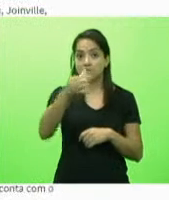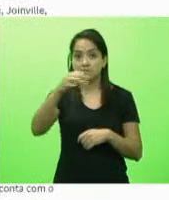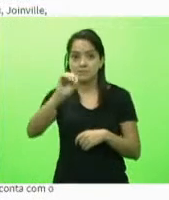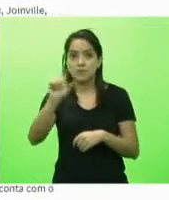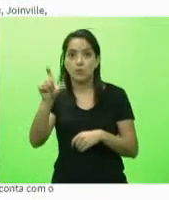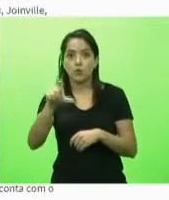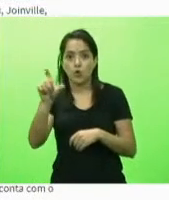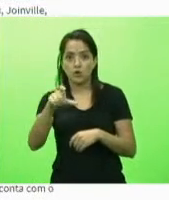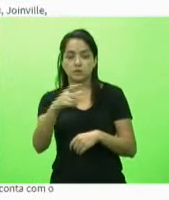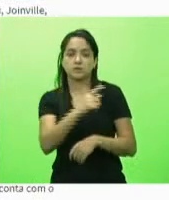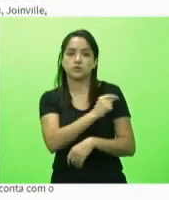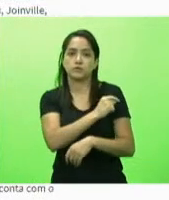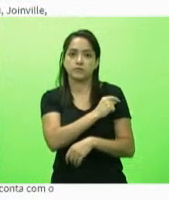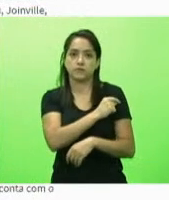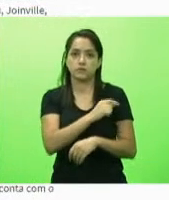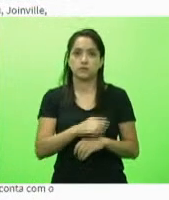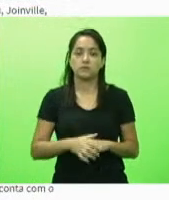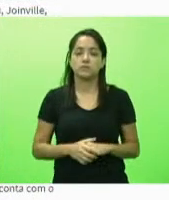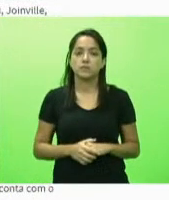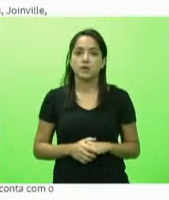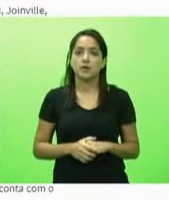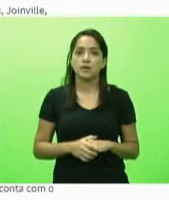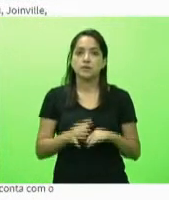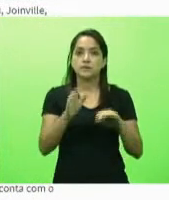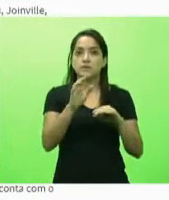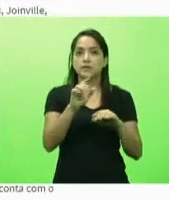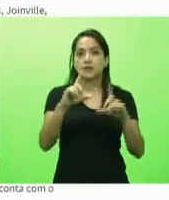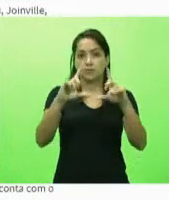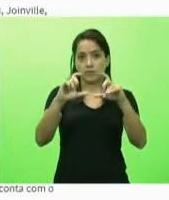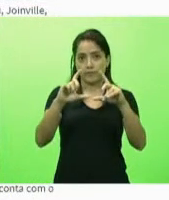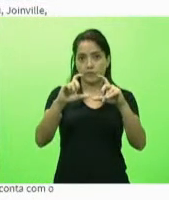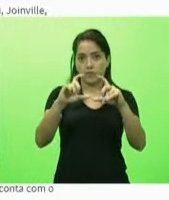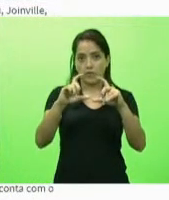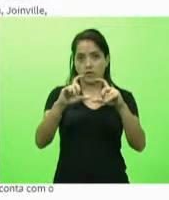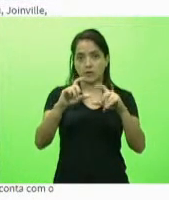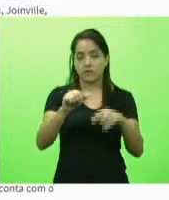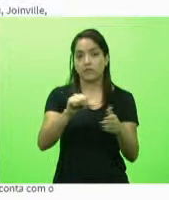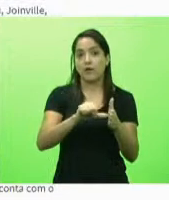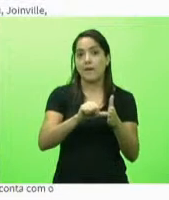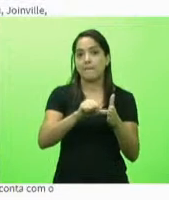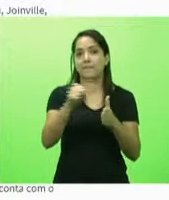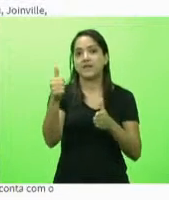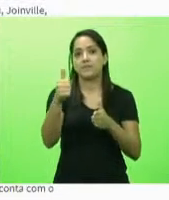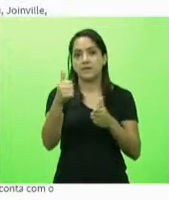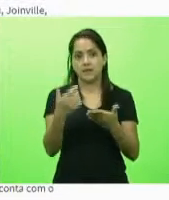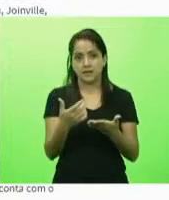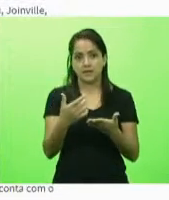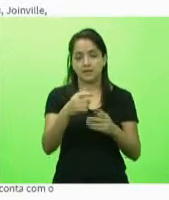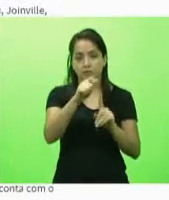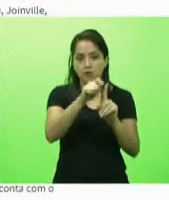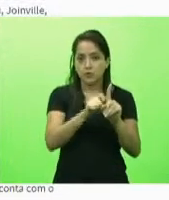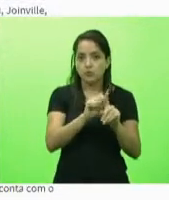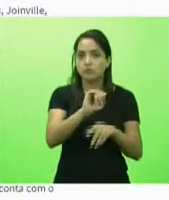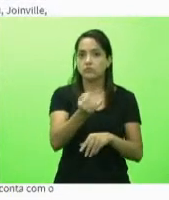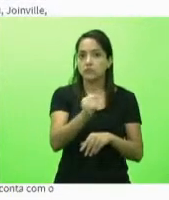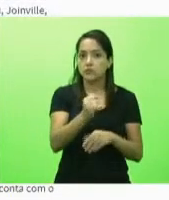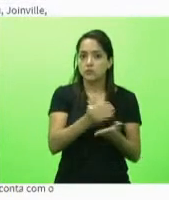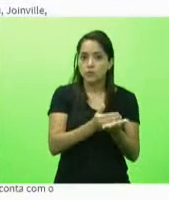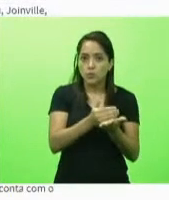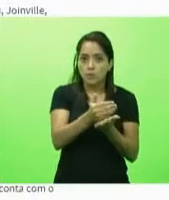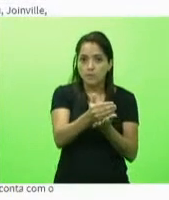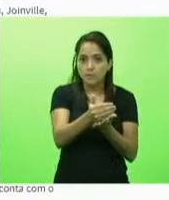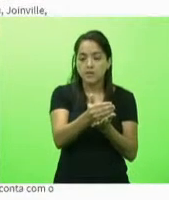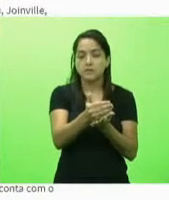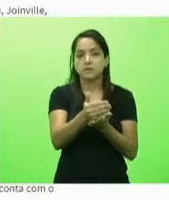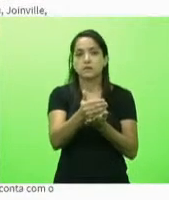de vacina essa aqui é uma imagem da primeira remessa que foi lá no início de 18 de janeiro o estado recebeu então